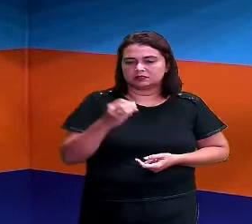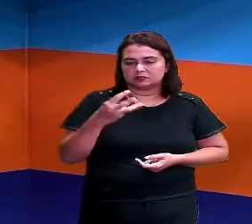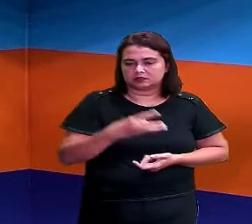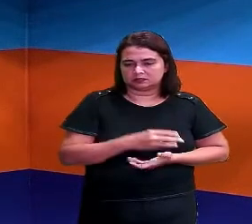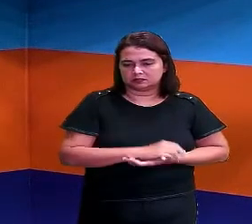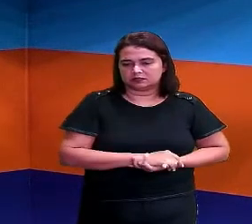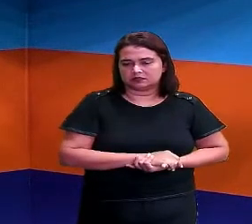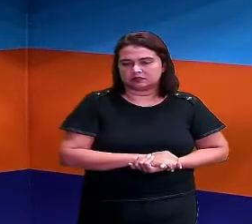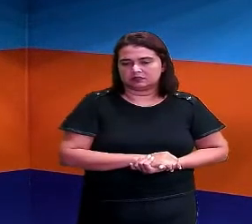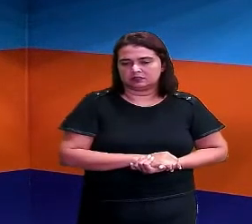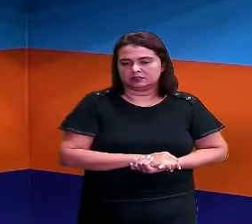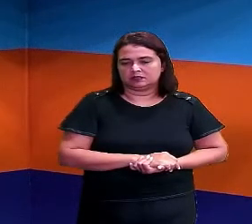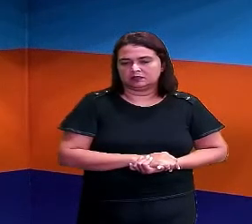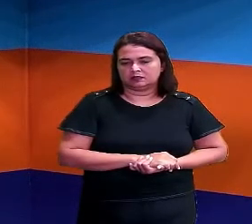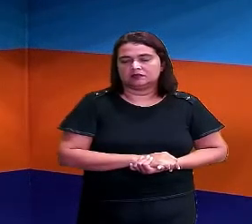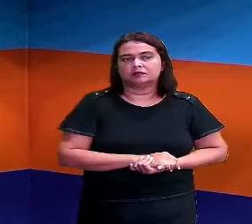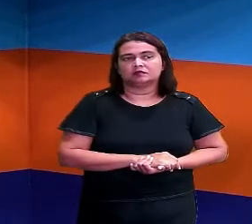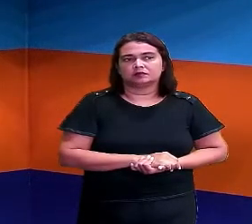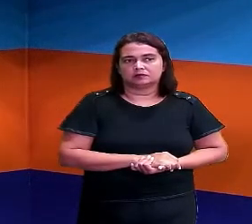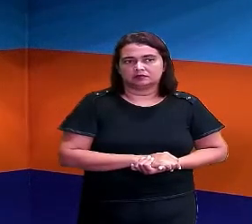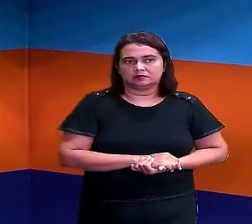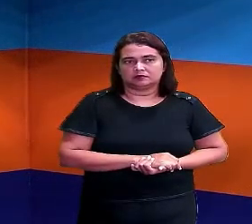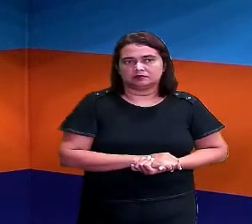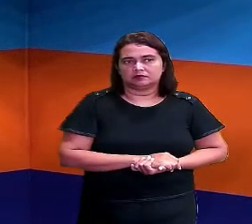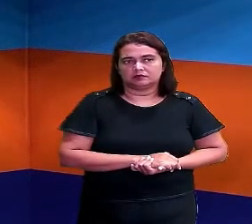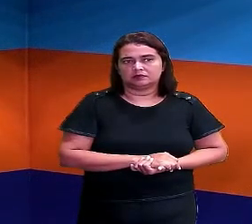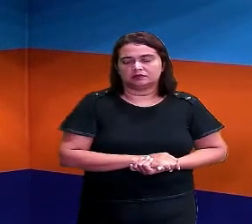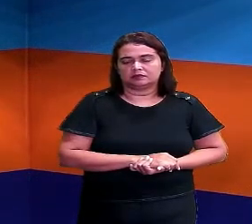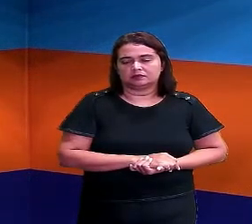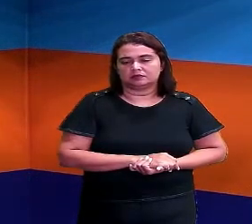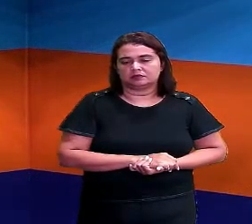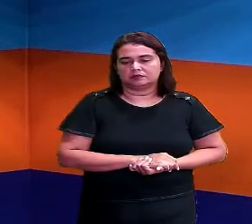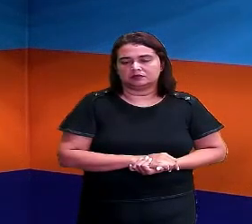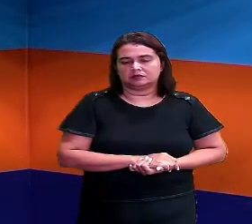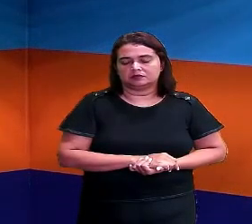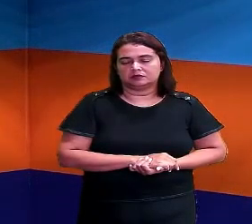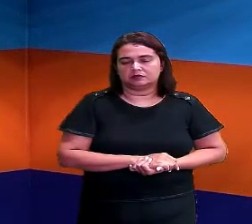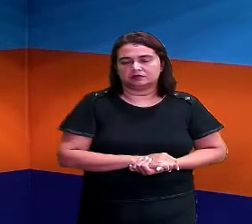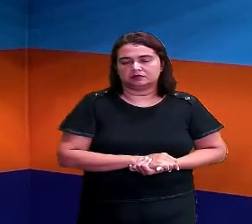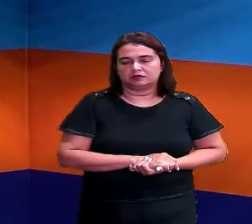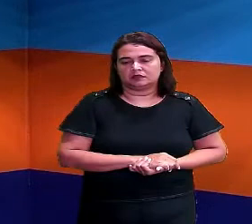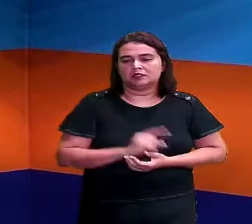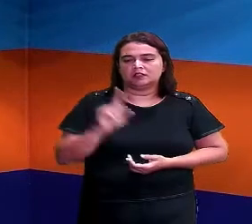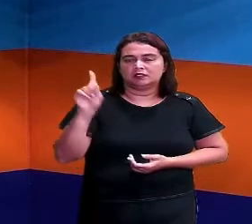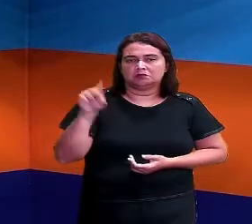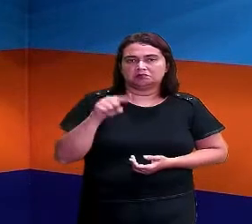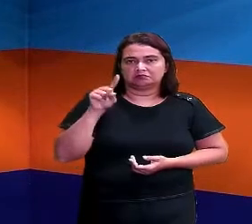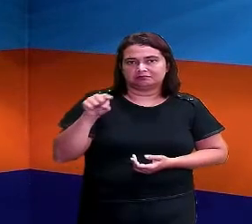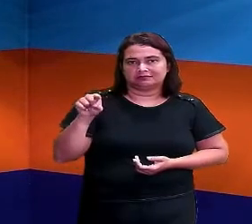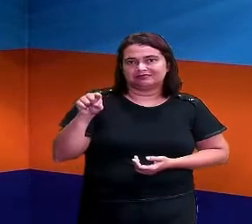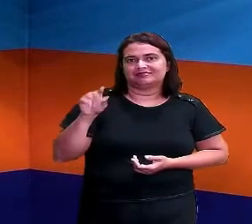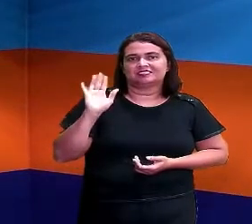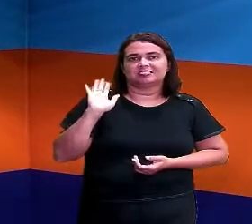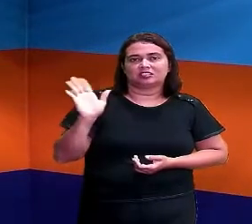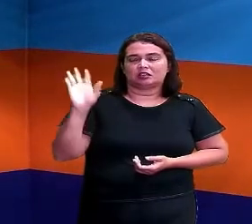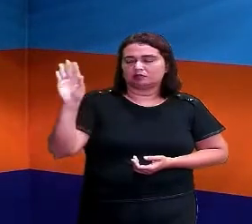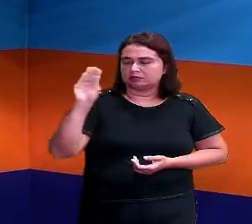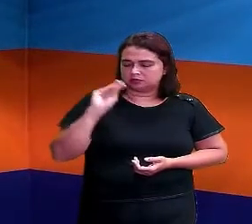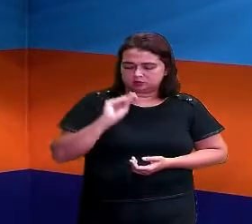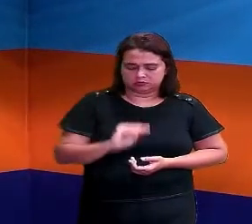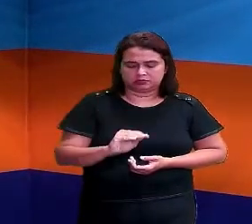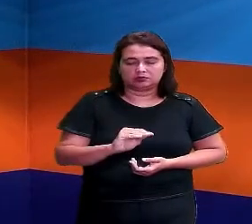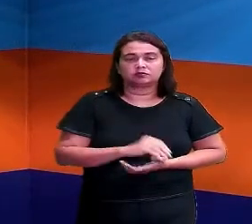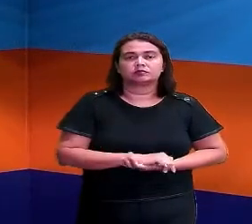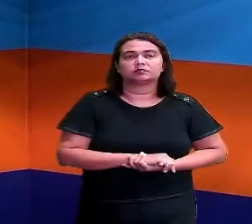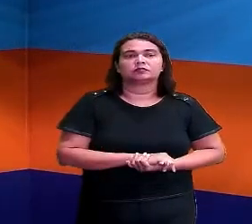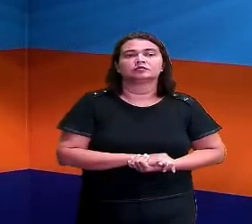cá. Olha Davi aqui. Tá vendo? E a gente, aqui em cima, elimina o nome Davi, porque